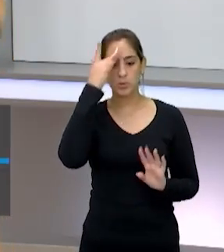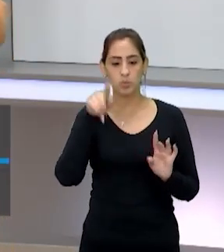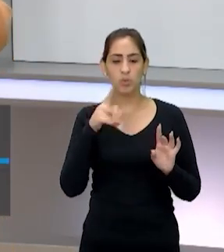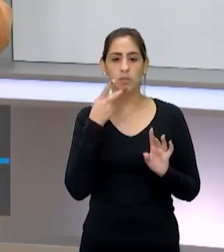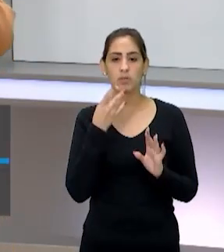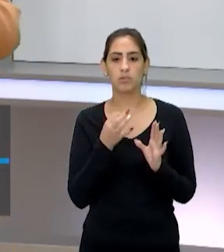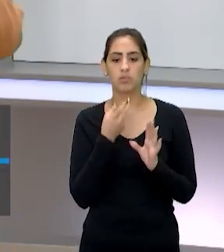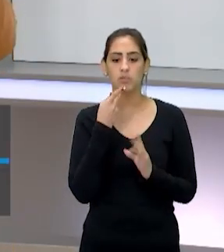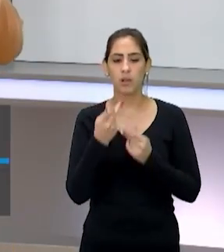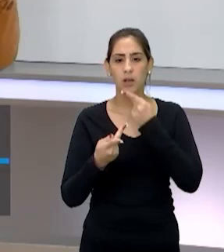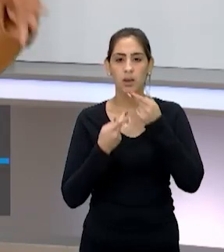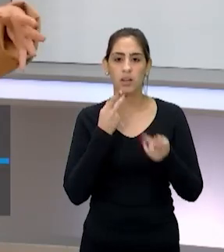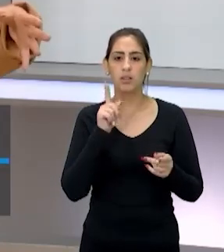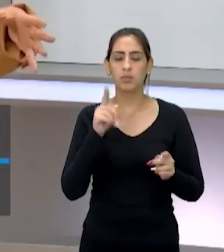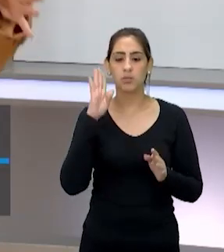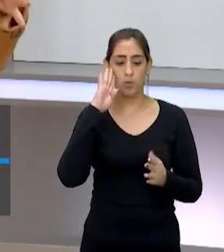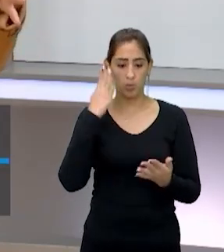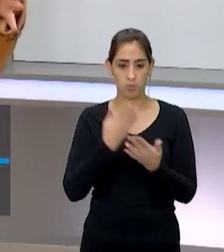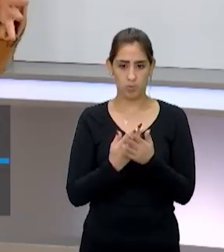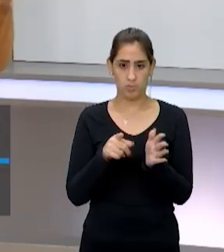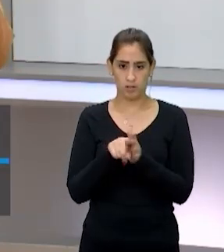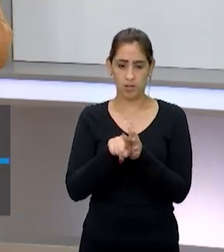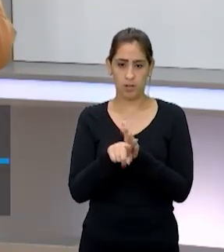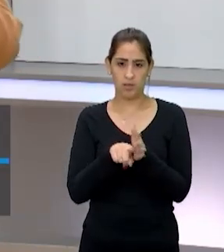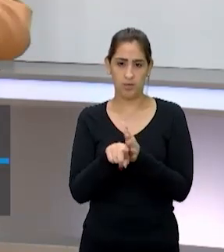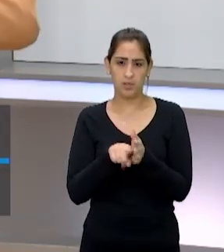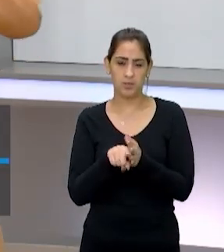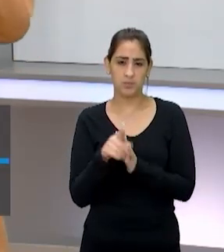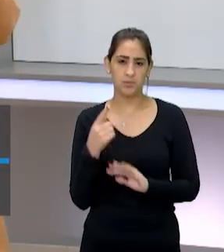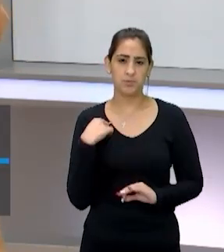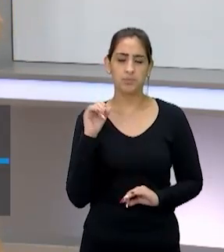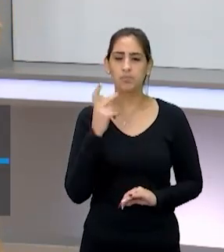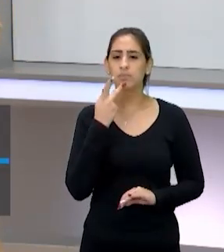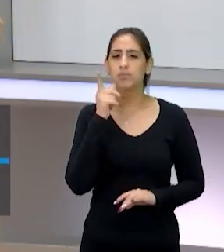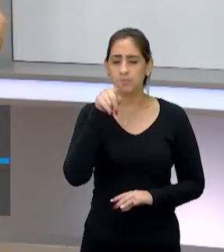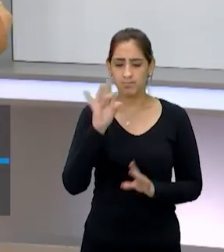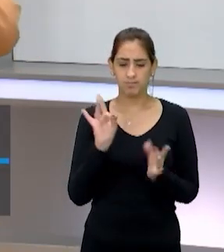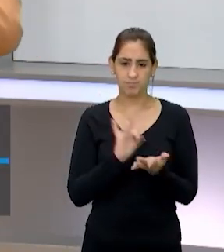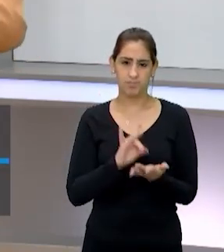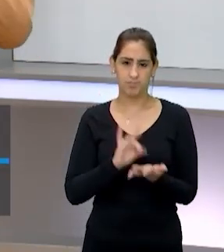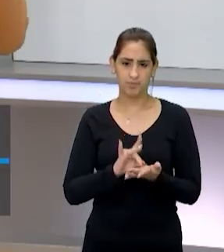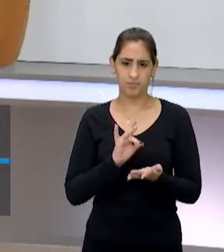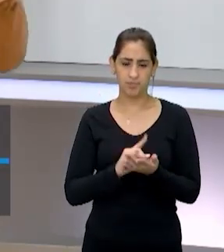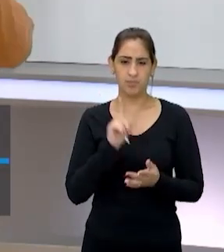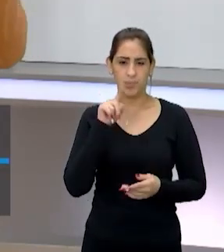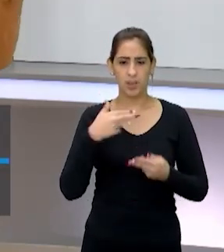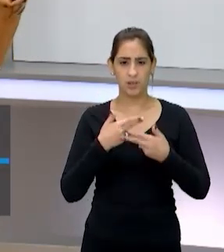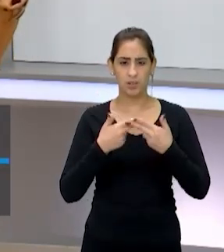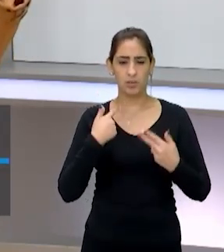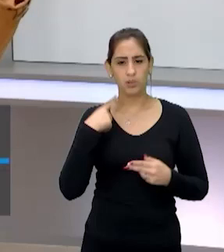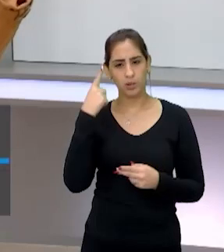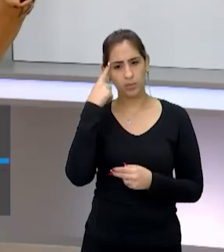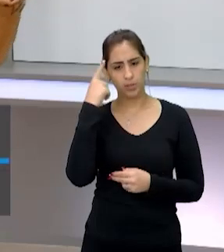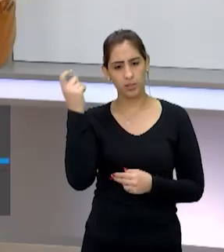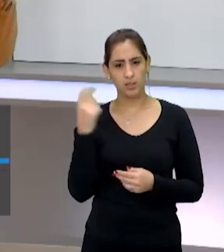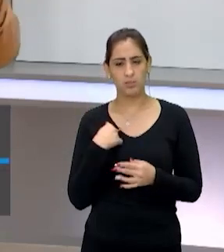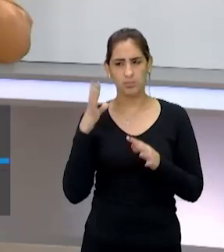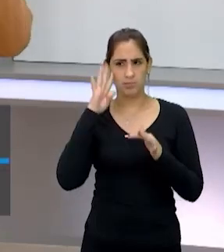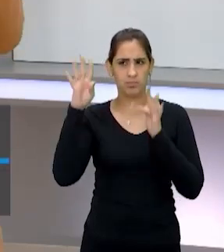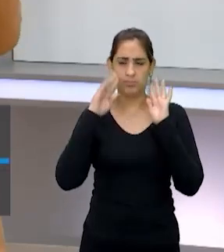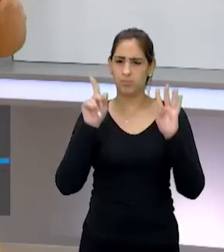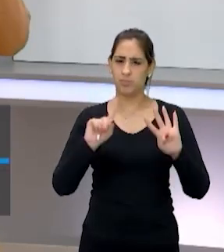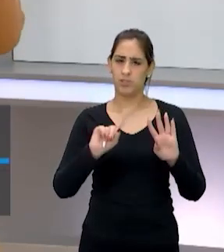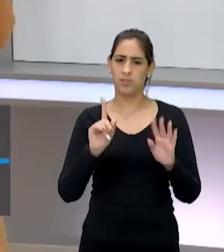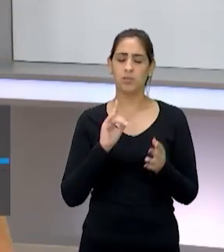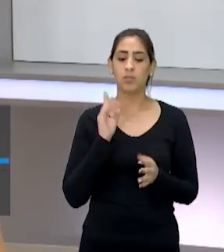pesquisas de institutos aí confiáveis de que o que está sendo falado é fato, não é algo que eu inventei ou que eu imaginei essa é a